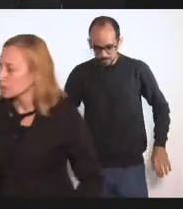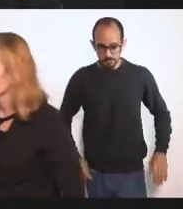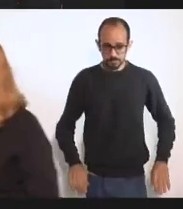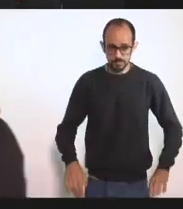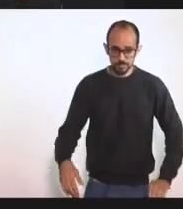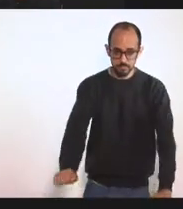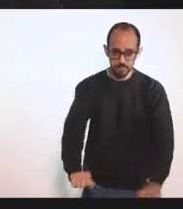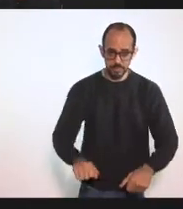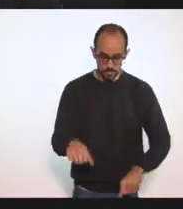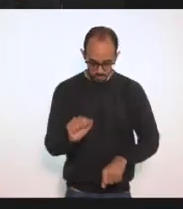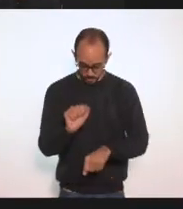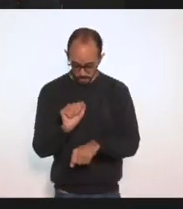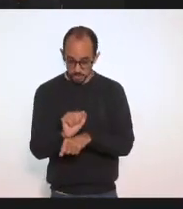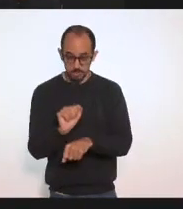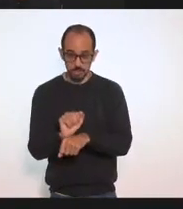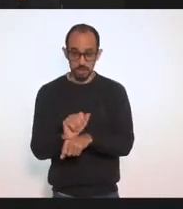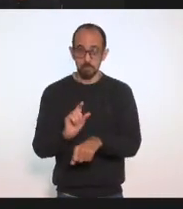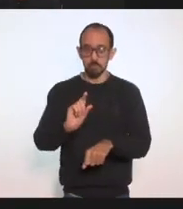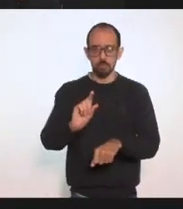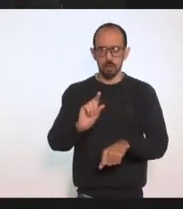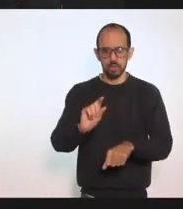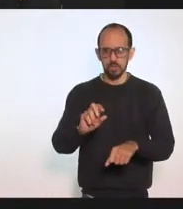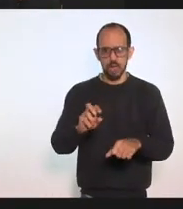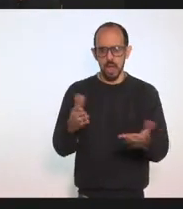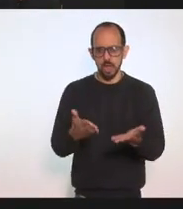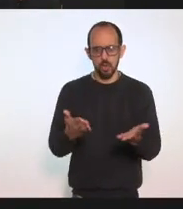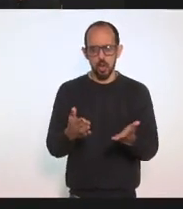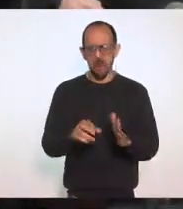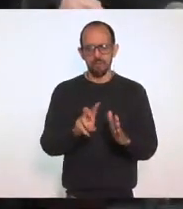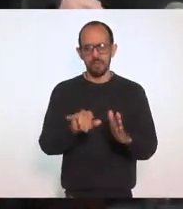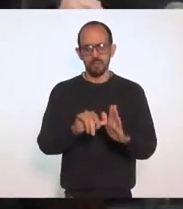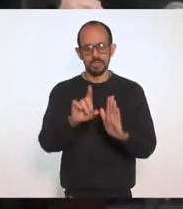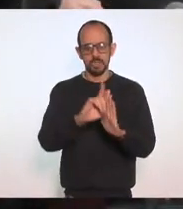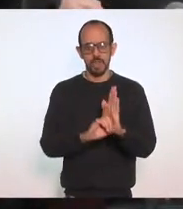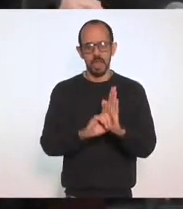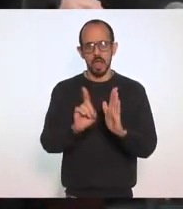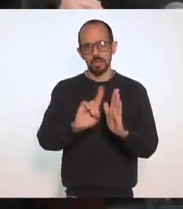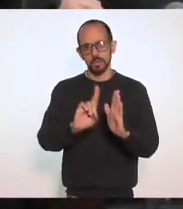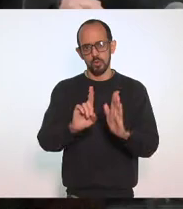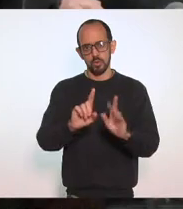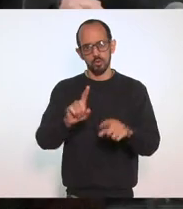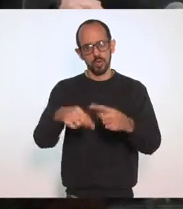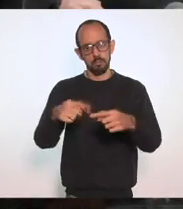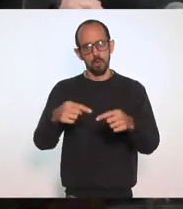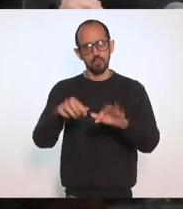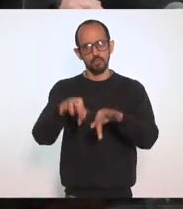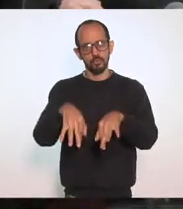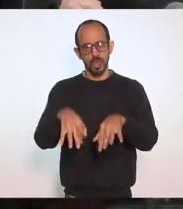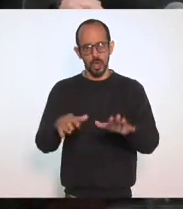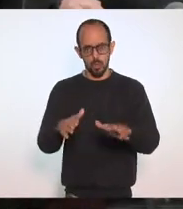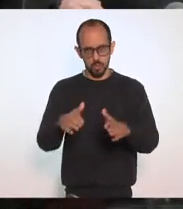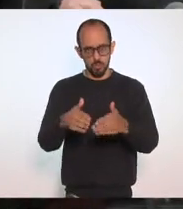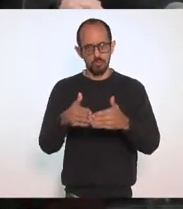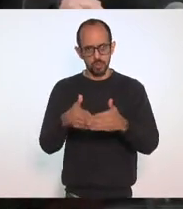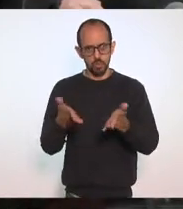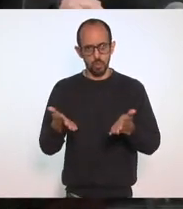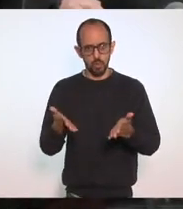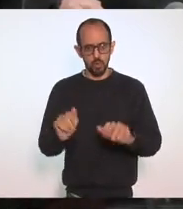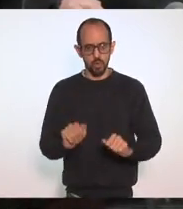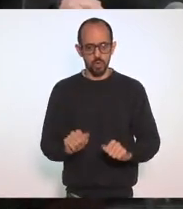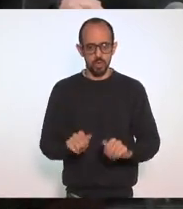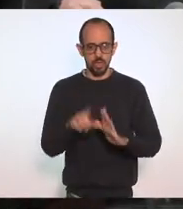instante Nós não vamos fazer Declaração nesse instante Final da pauta Por favor Mas eu quero só os votos Declaração de